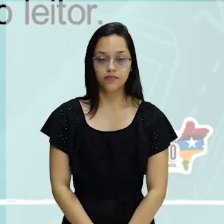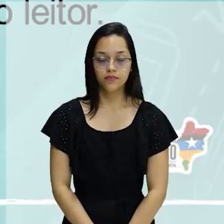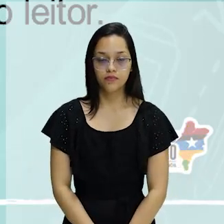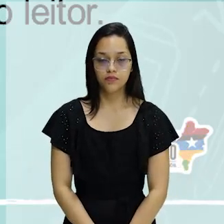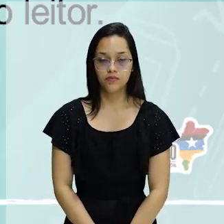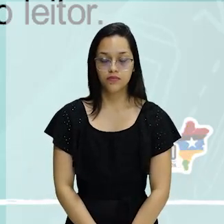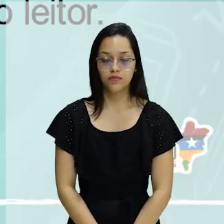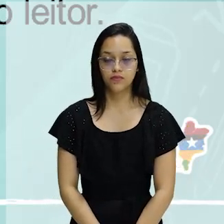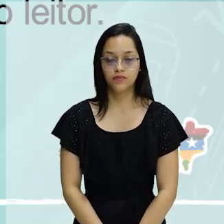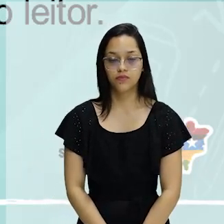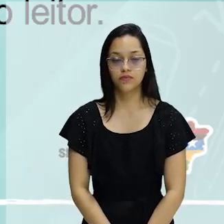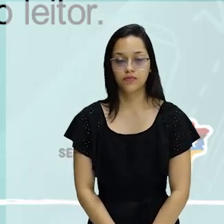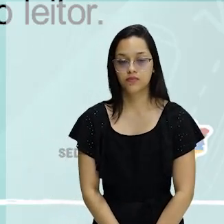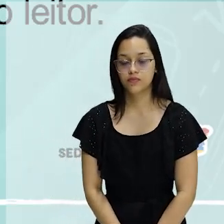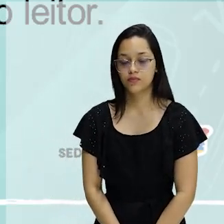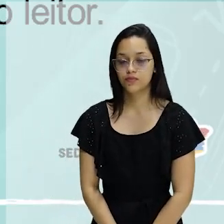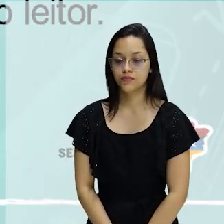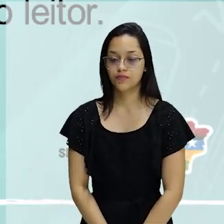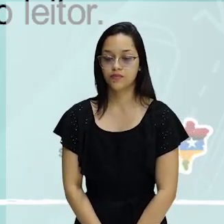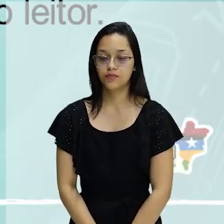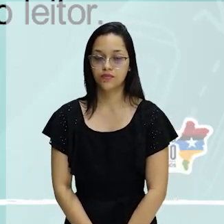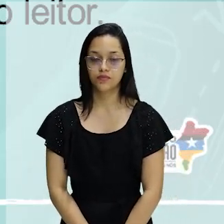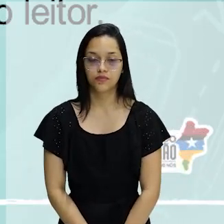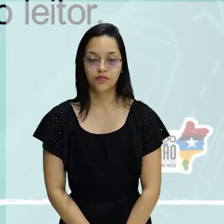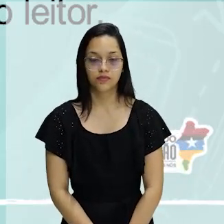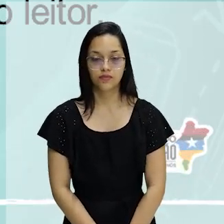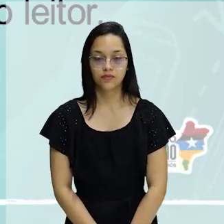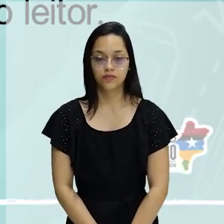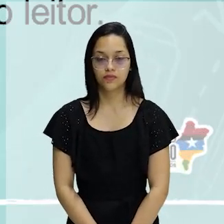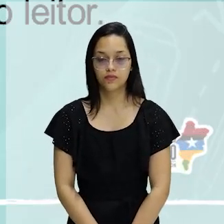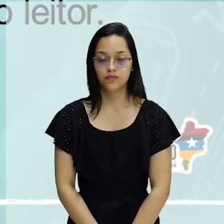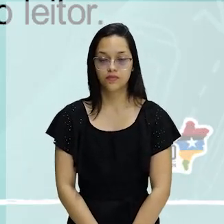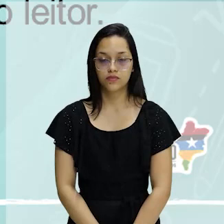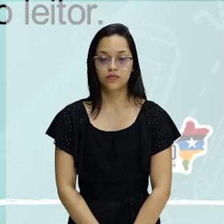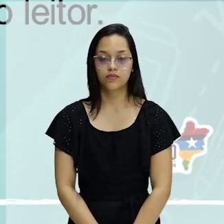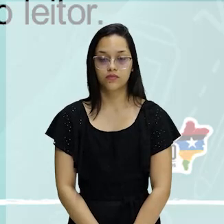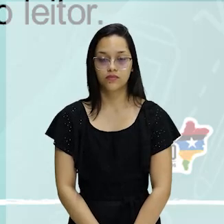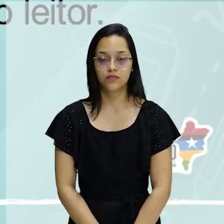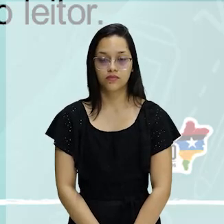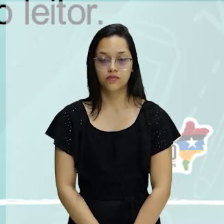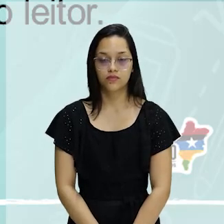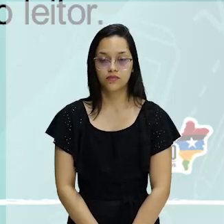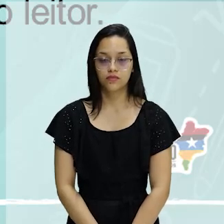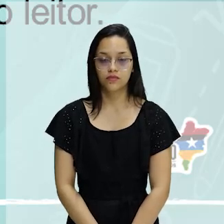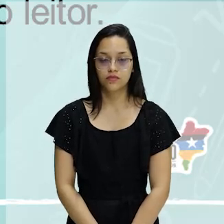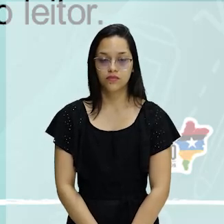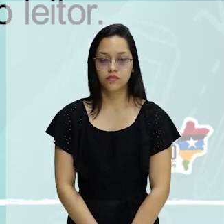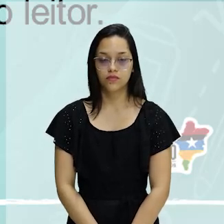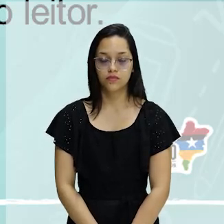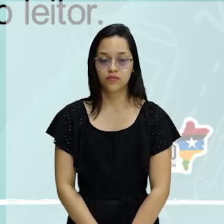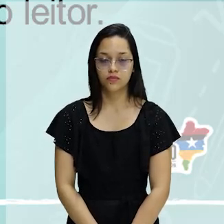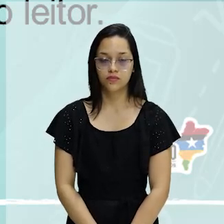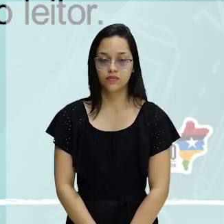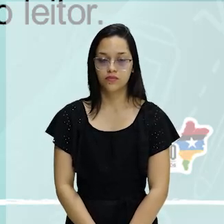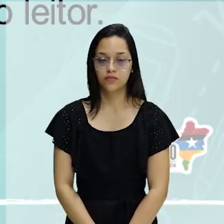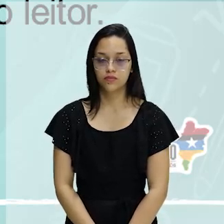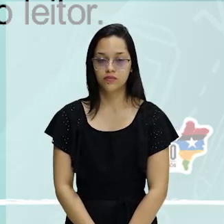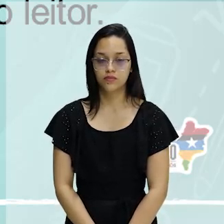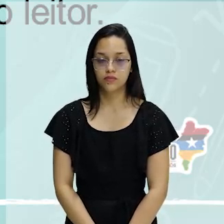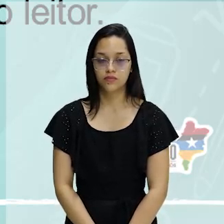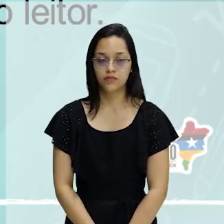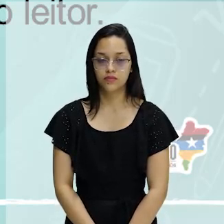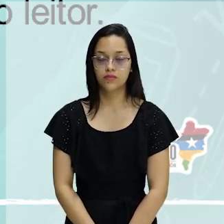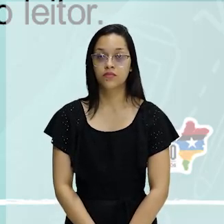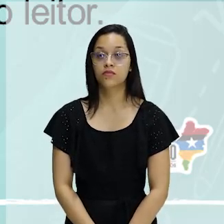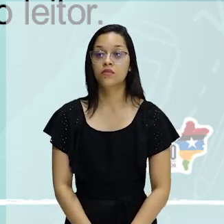entre hipertexto e o conhecimento por ele produzido, o texto apresentado deixa claro que o hipertexto muda a noção tradicional de autoria.